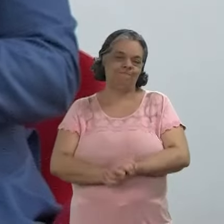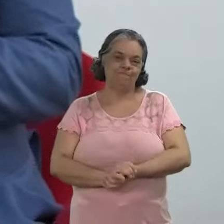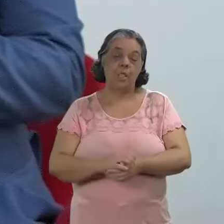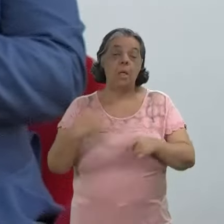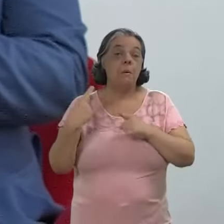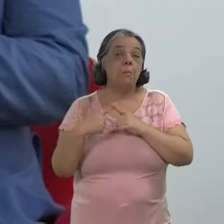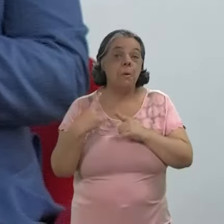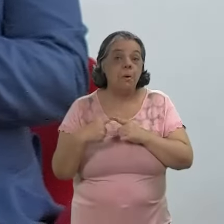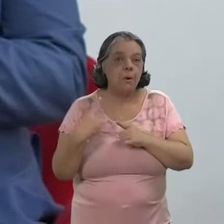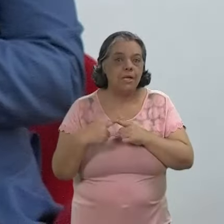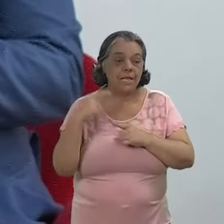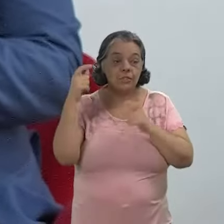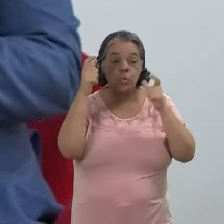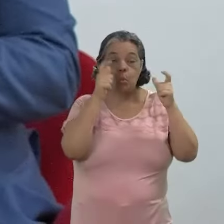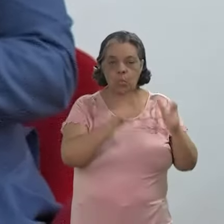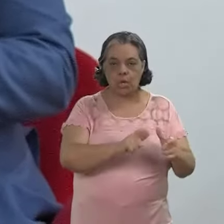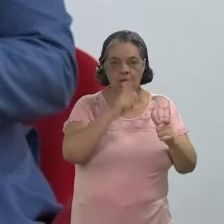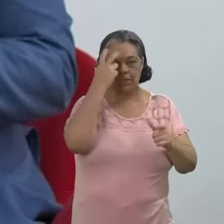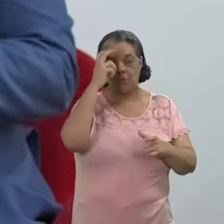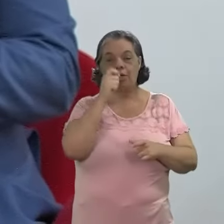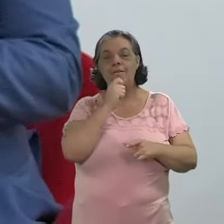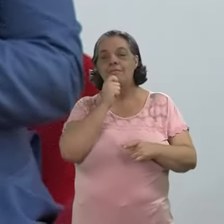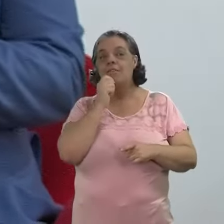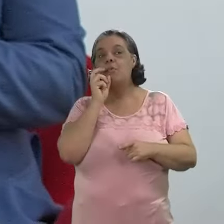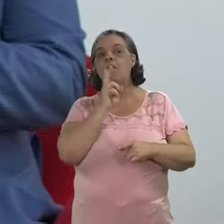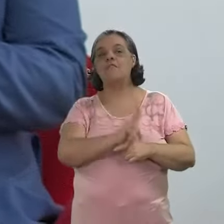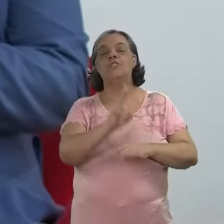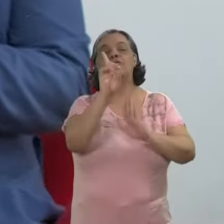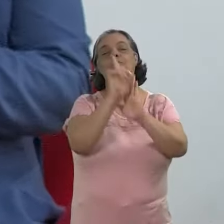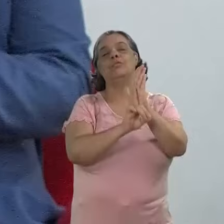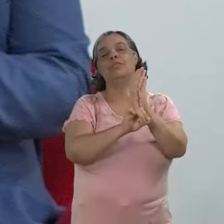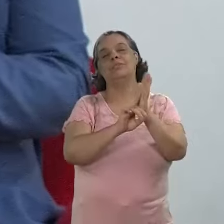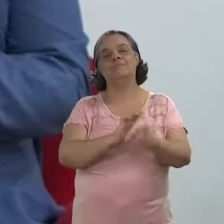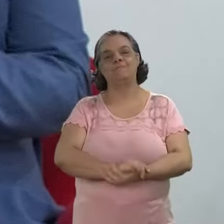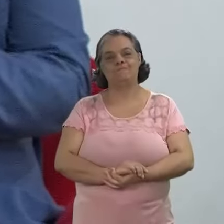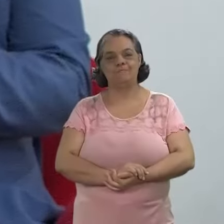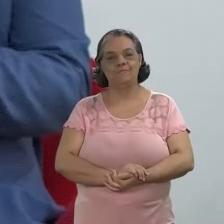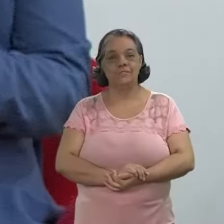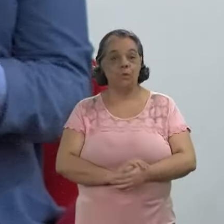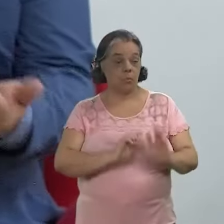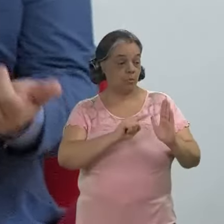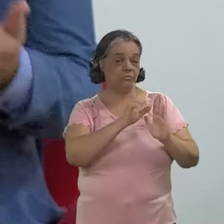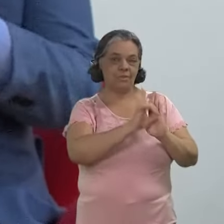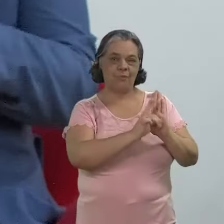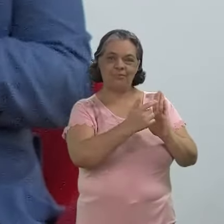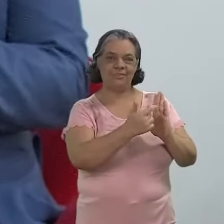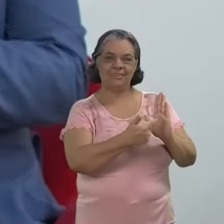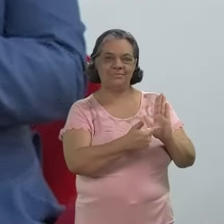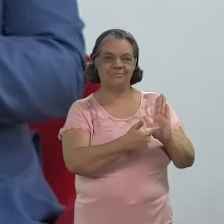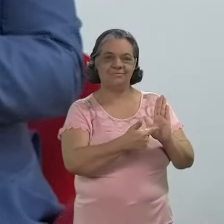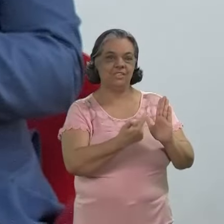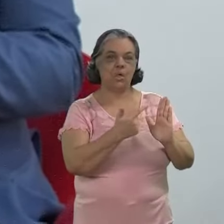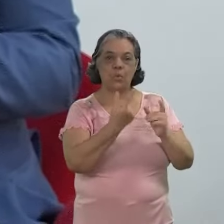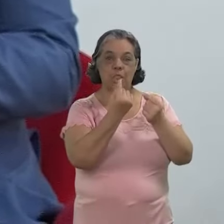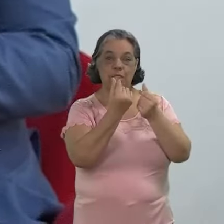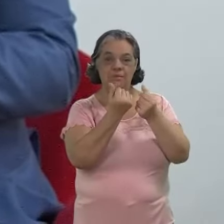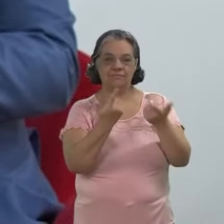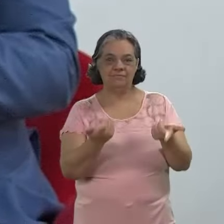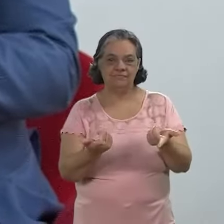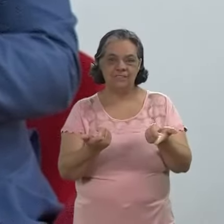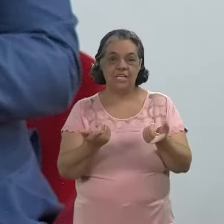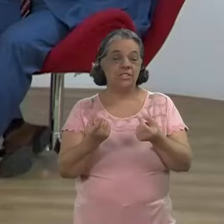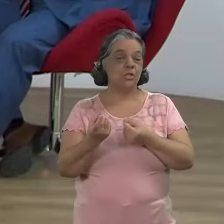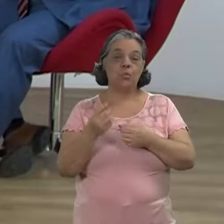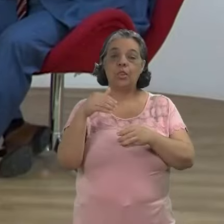porque esse lugar da cultura não é visto como um direito e como não é visto como um direito não tem orçamento